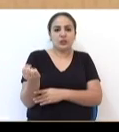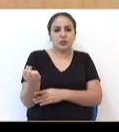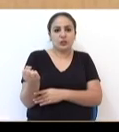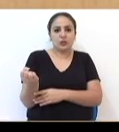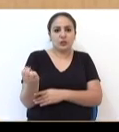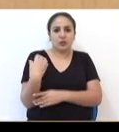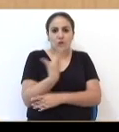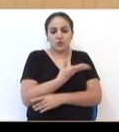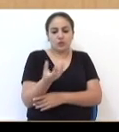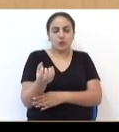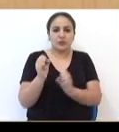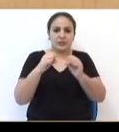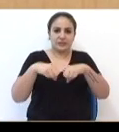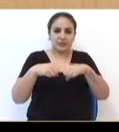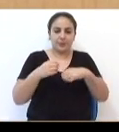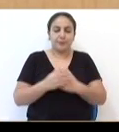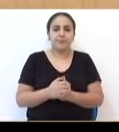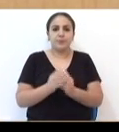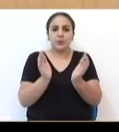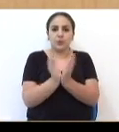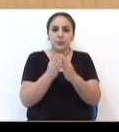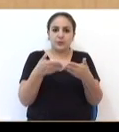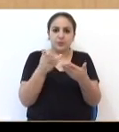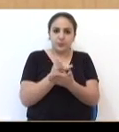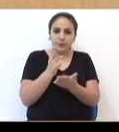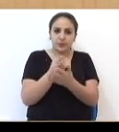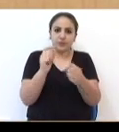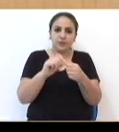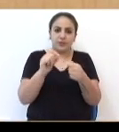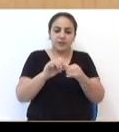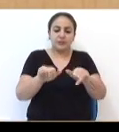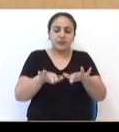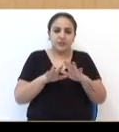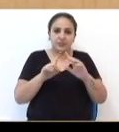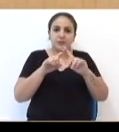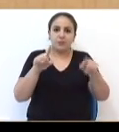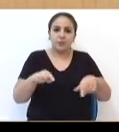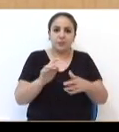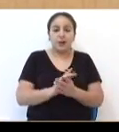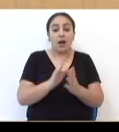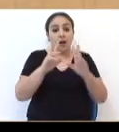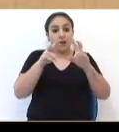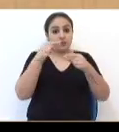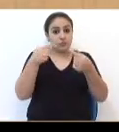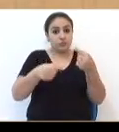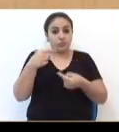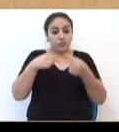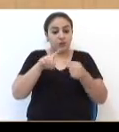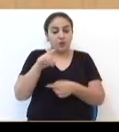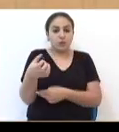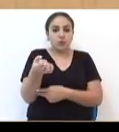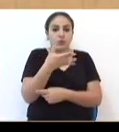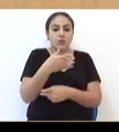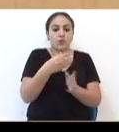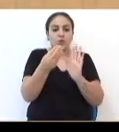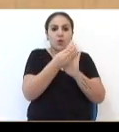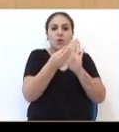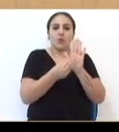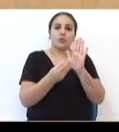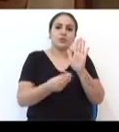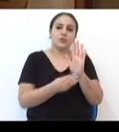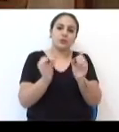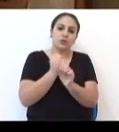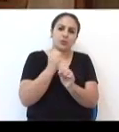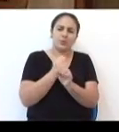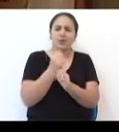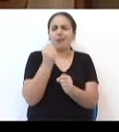sistema. Comissões permanentes promovem audiência pública. Um dos assuntos debatidos foi o novo Código de Obras.